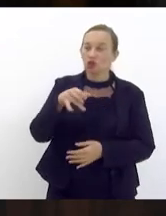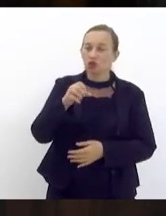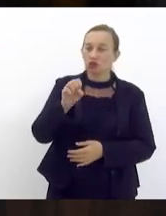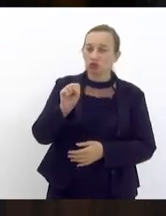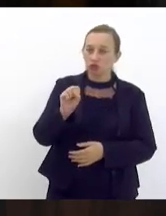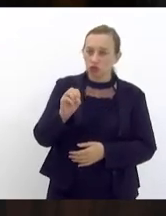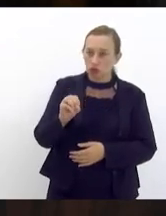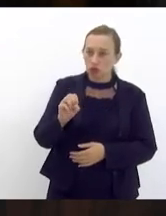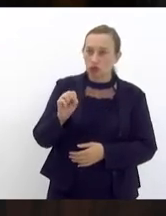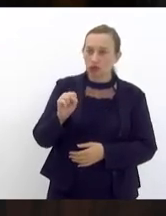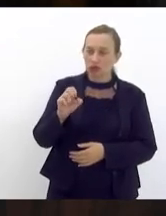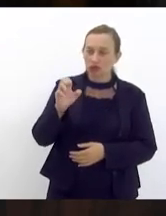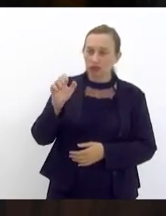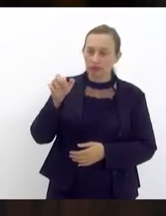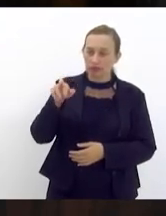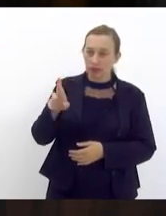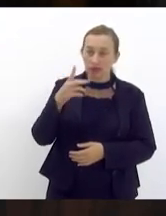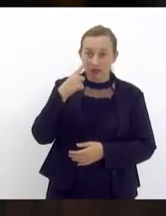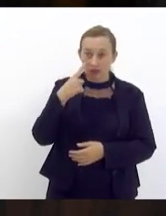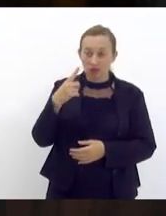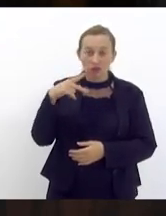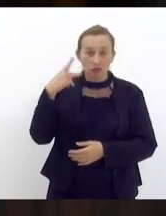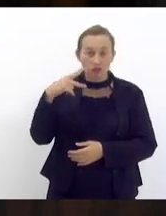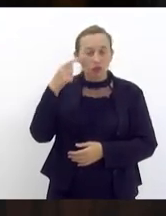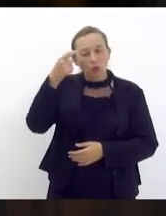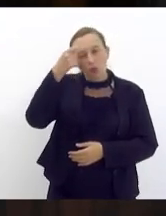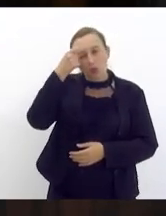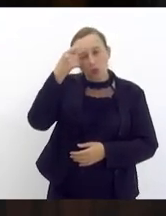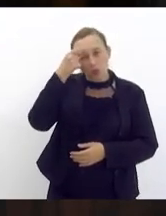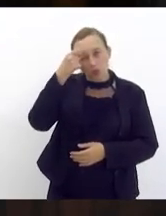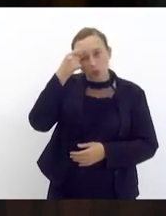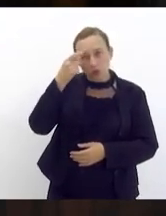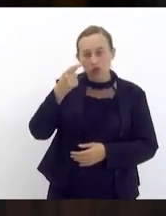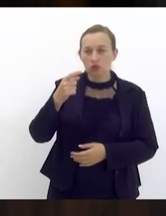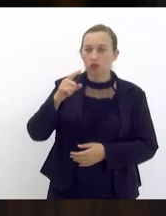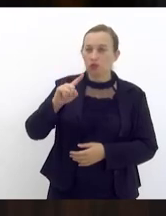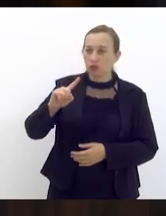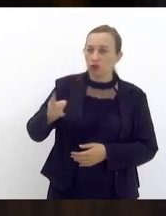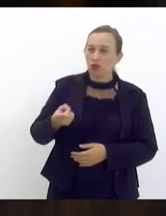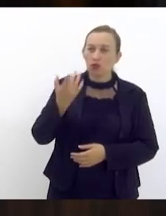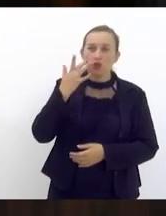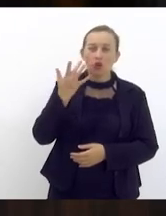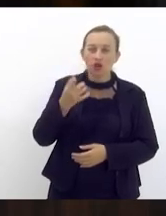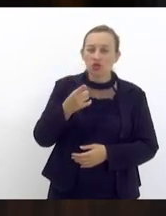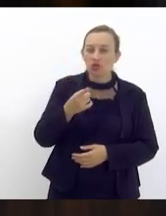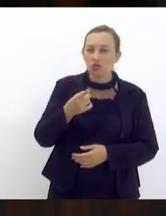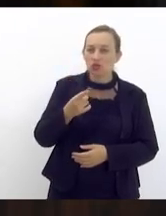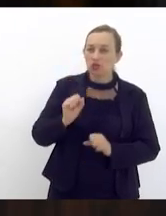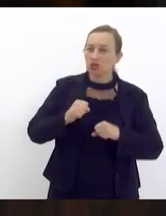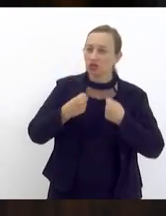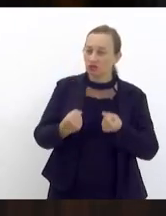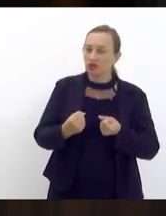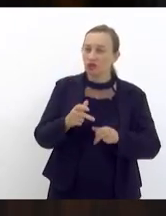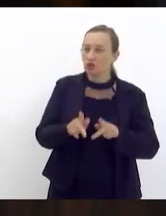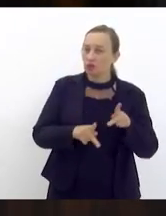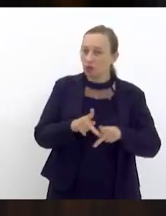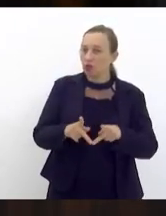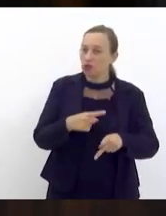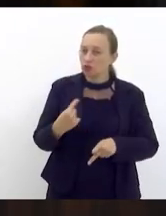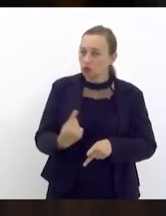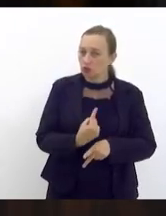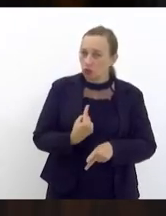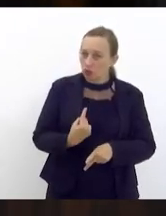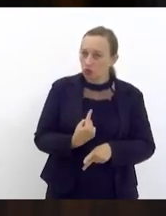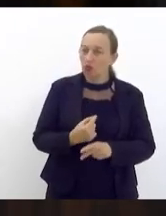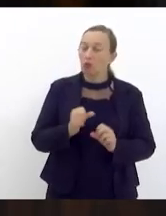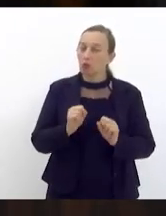nós estamos vendo que o parlamento está tendo consciência disso união que eu acho que nós temos que estão aqui para defender o nosso povo para